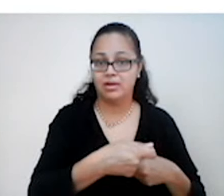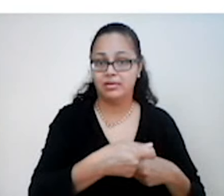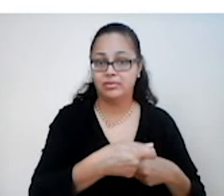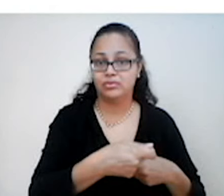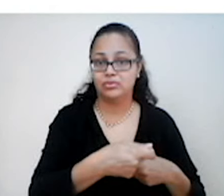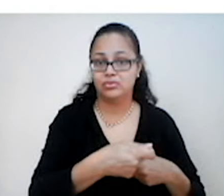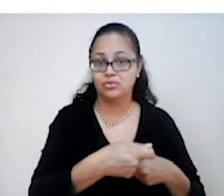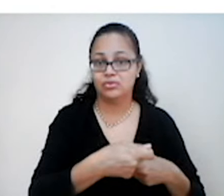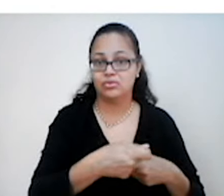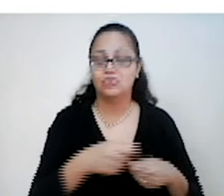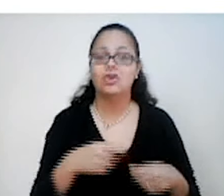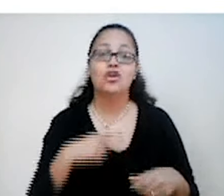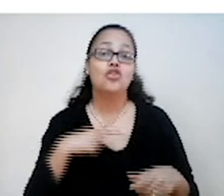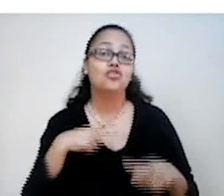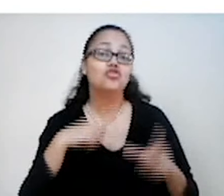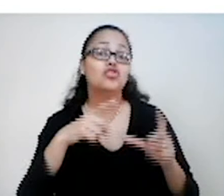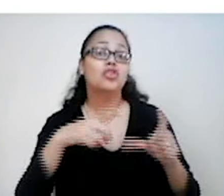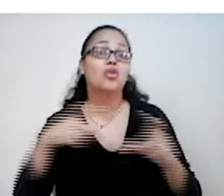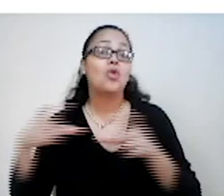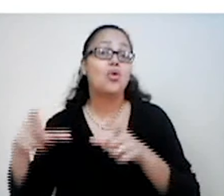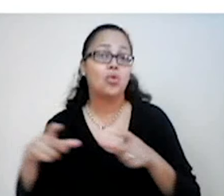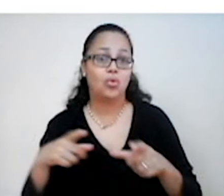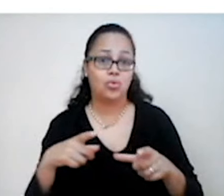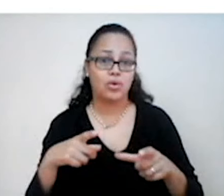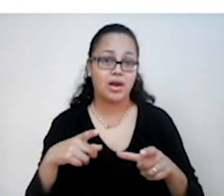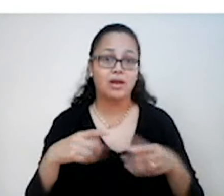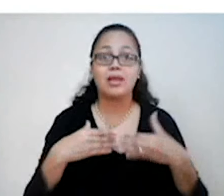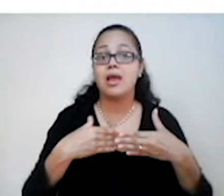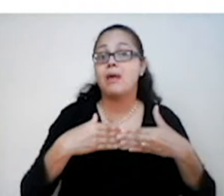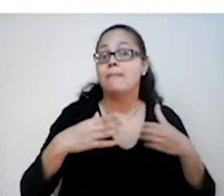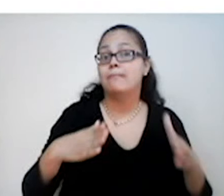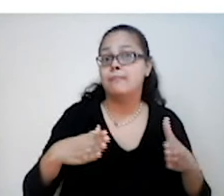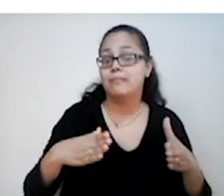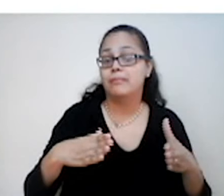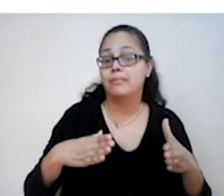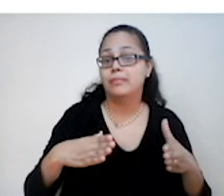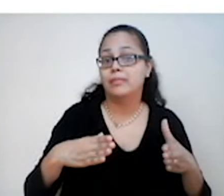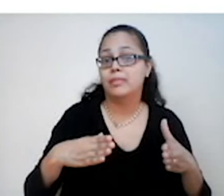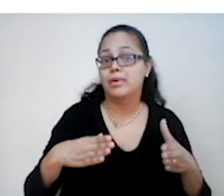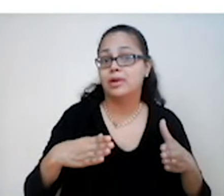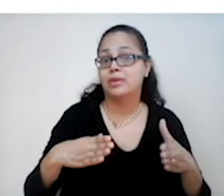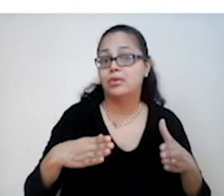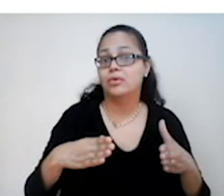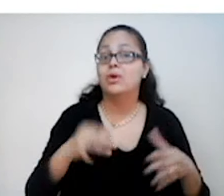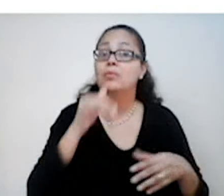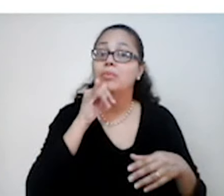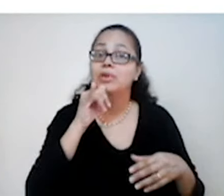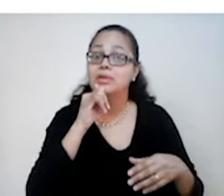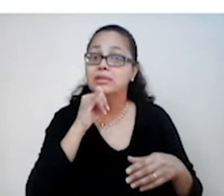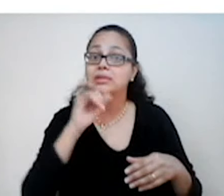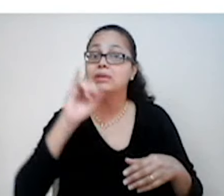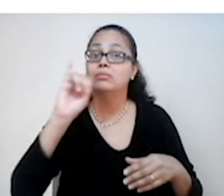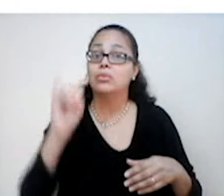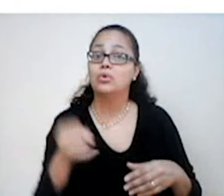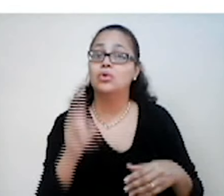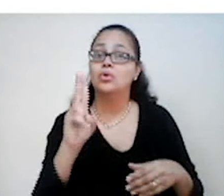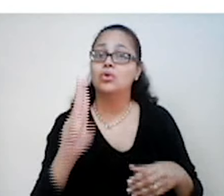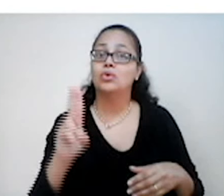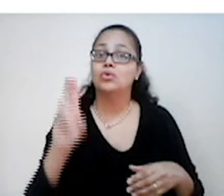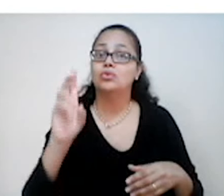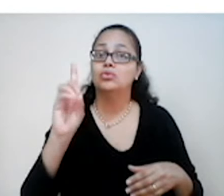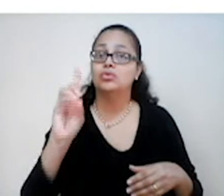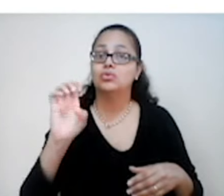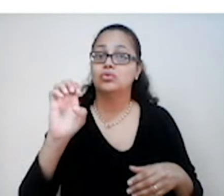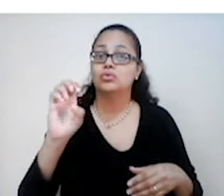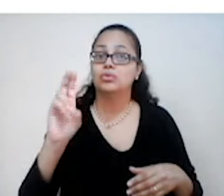isso abriu espaço para os que não eram cristãos nessas atividades. Judeus, por exemplo, que